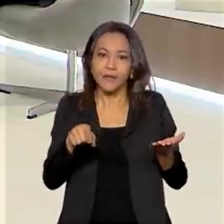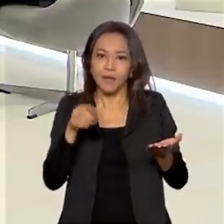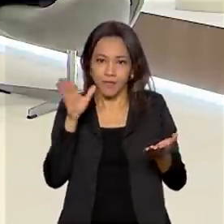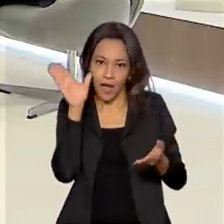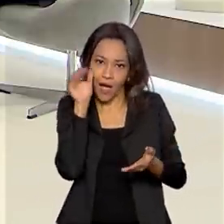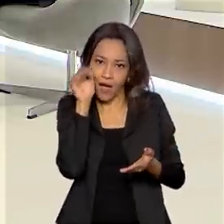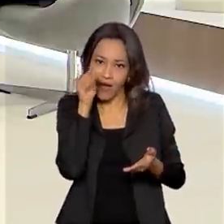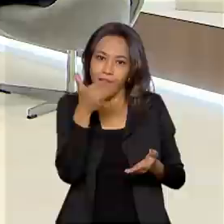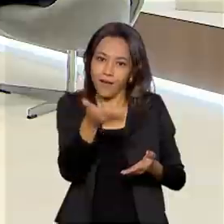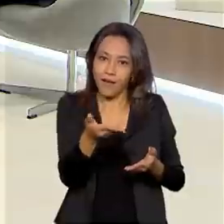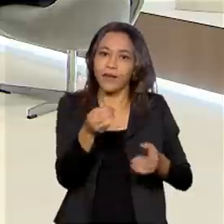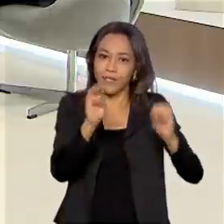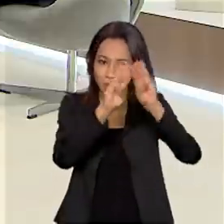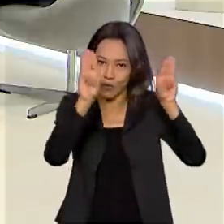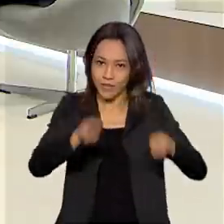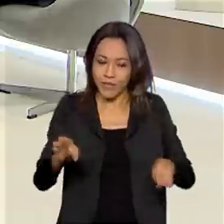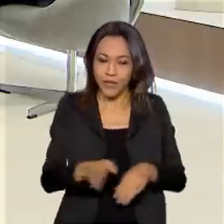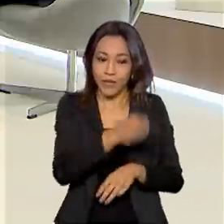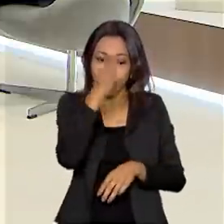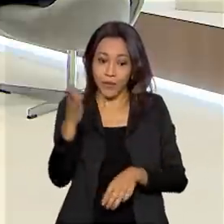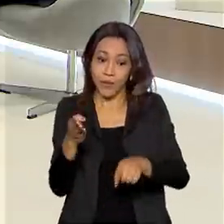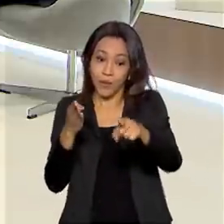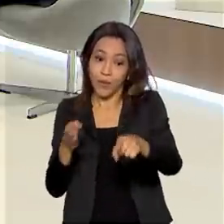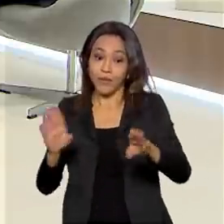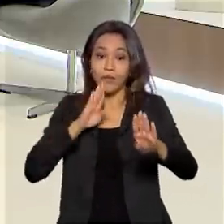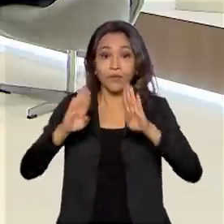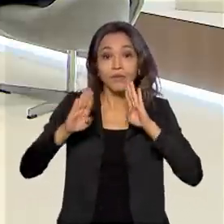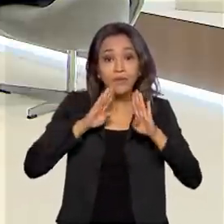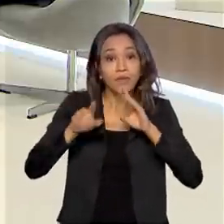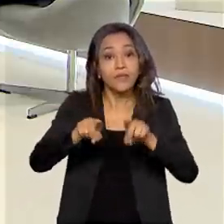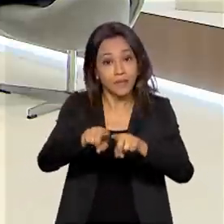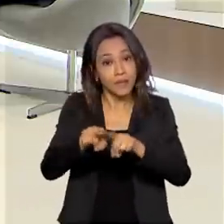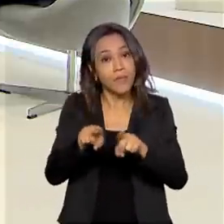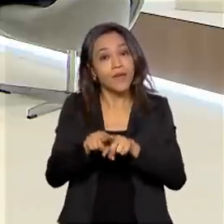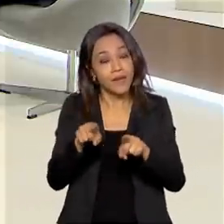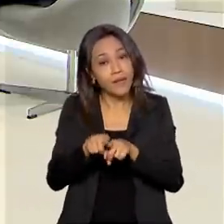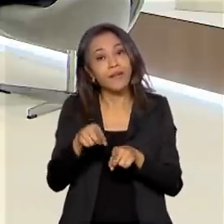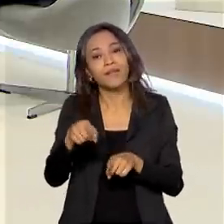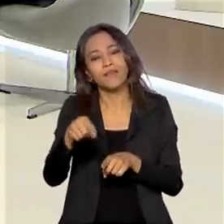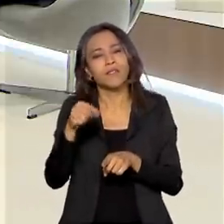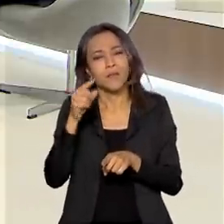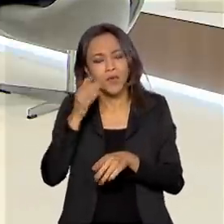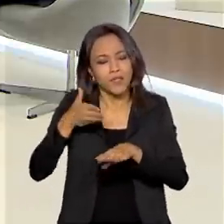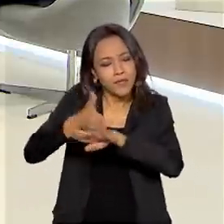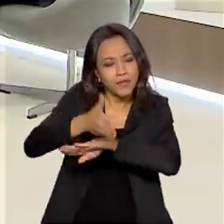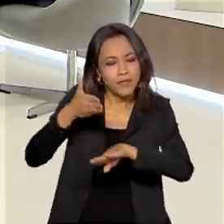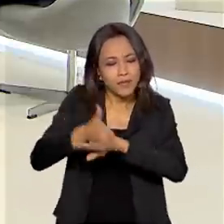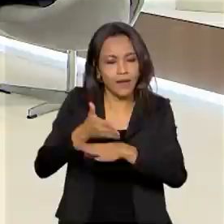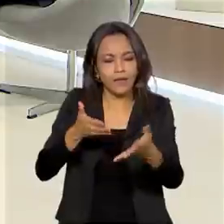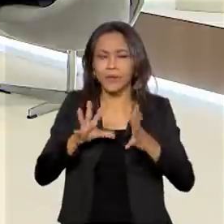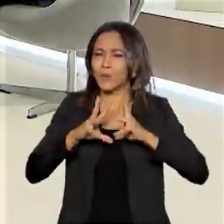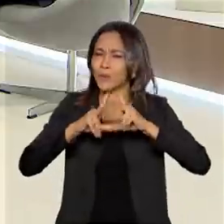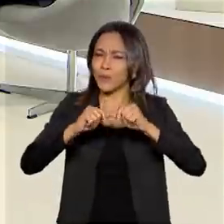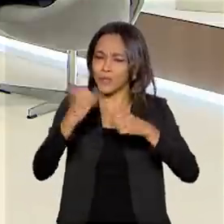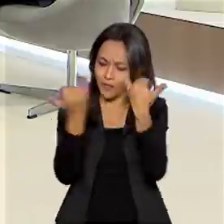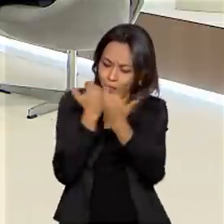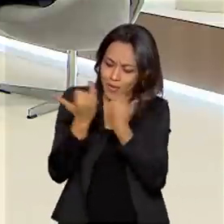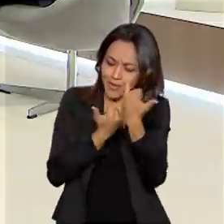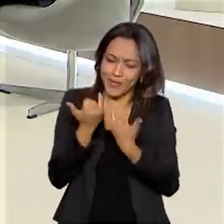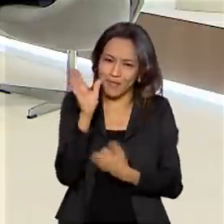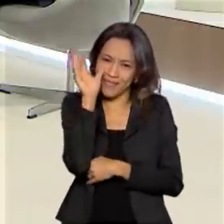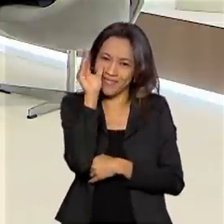Facebook, o Twitter e o Instagram, arroba museu.br. Tem também o YouTube, TV Museus, não isso? Está tudo lá, para quem quiser.